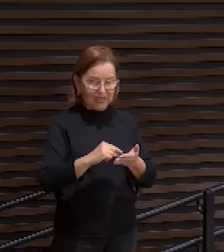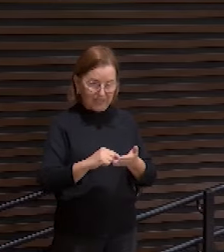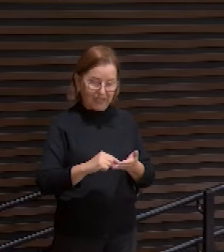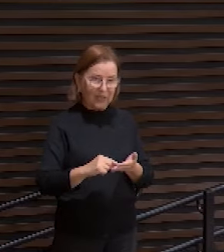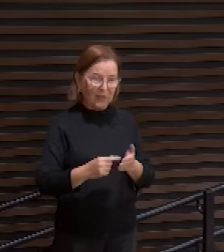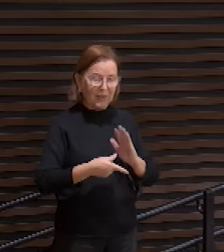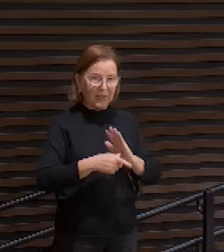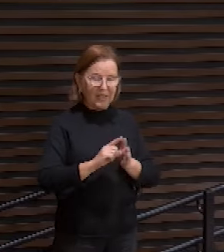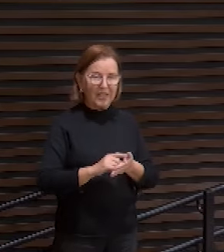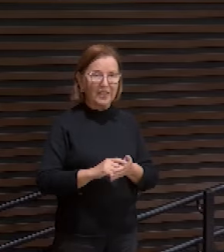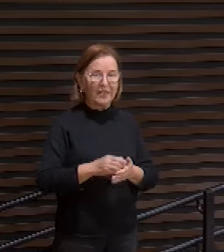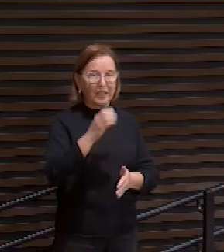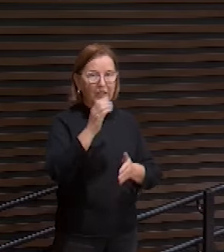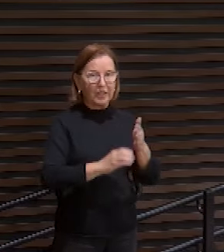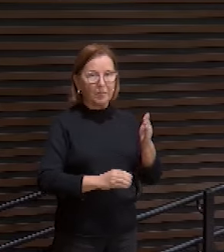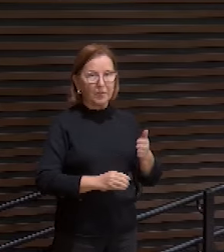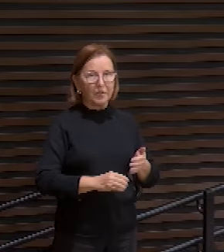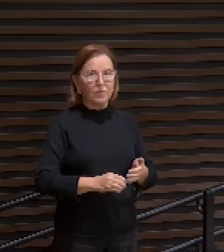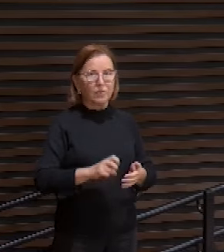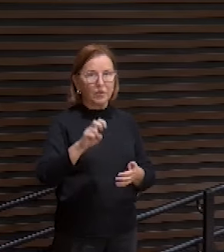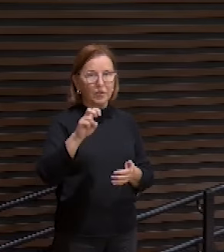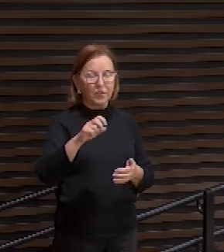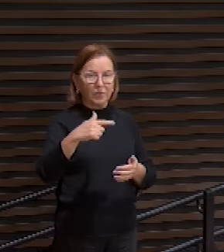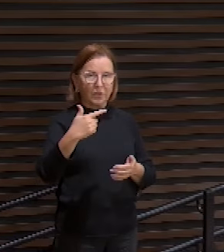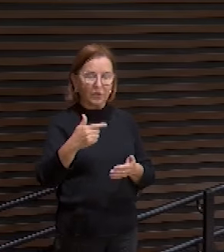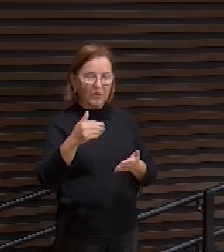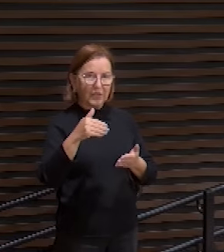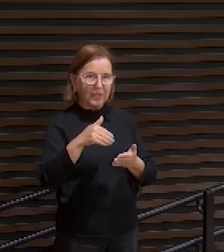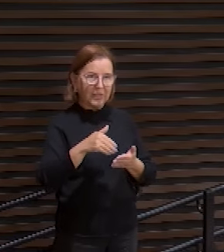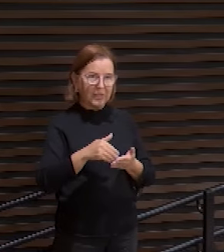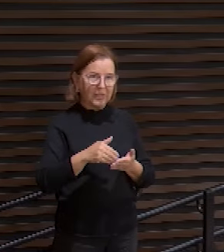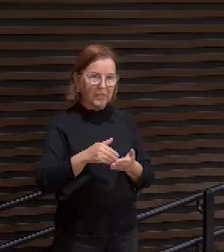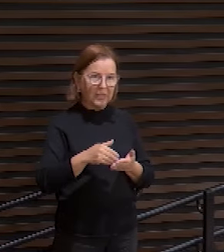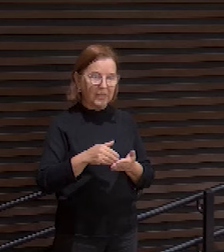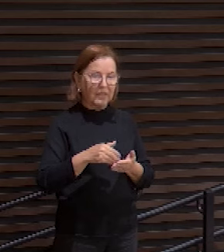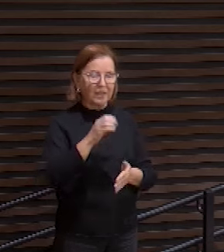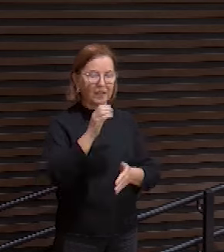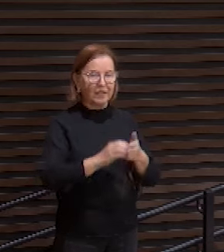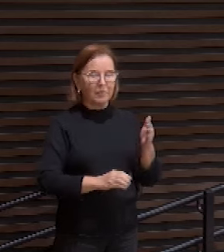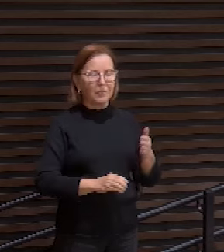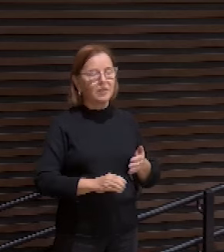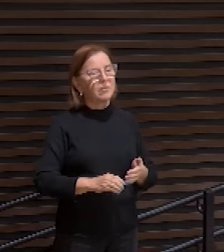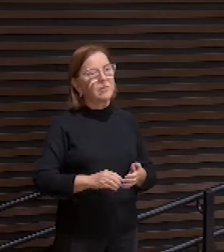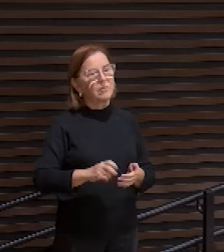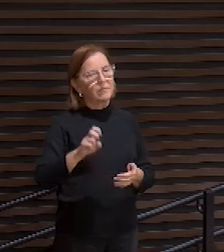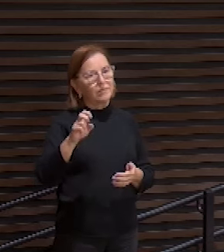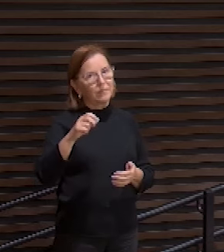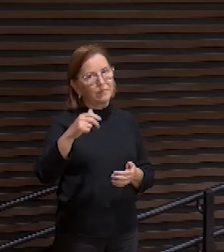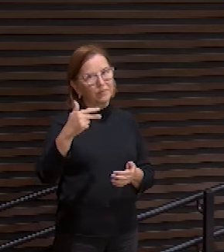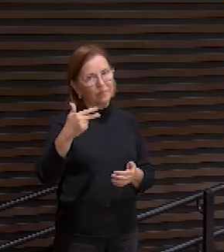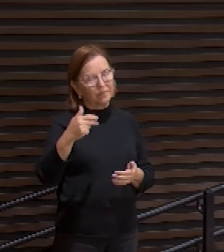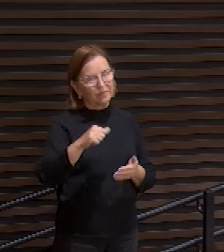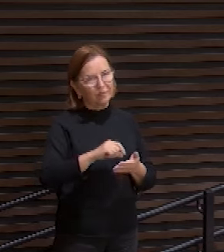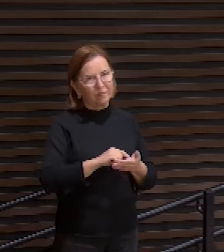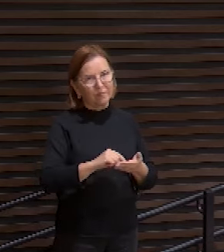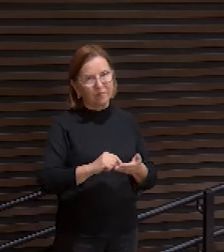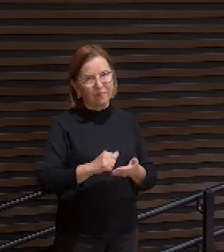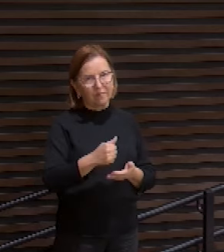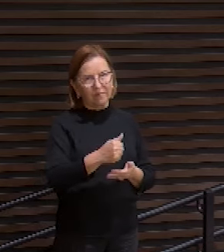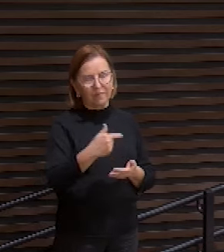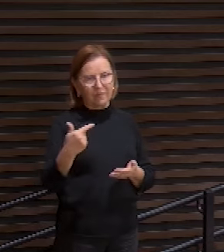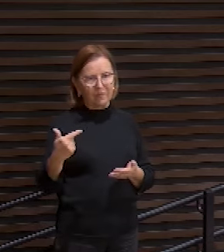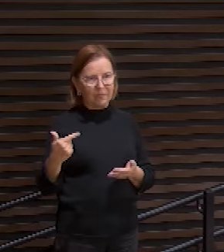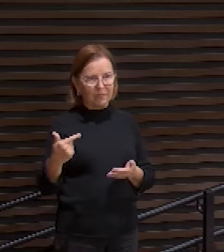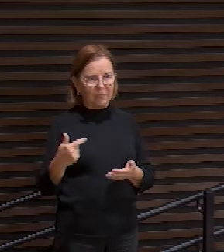13, até o 53, 12, tá? Esse, mim, meus